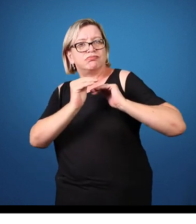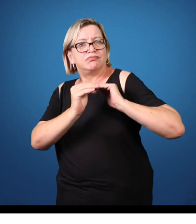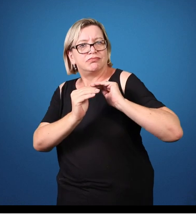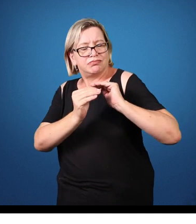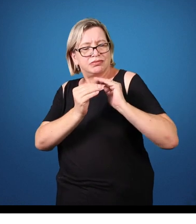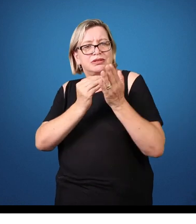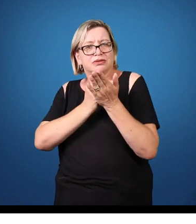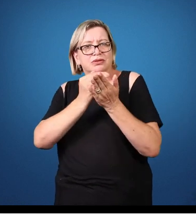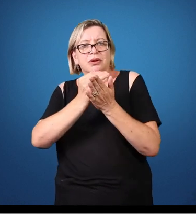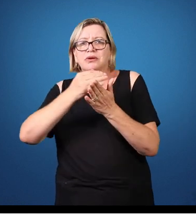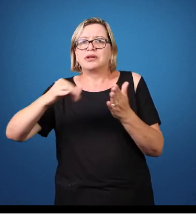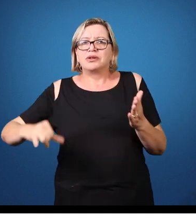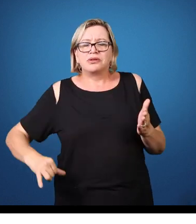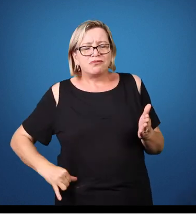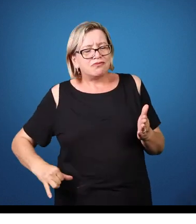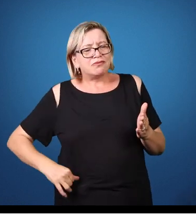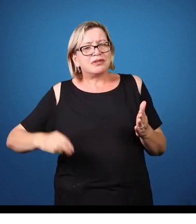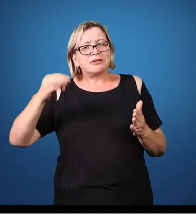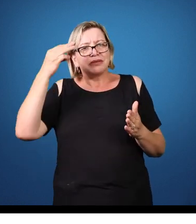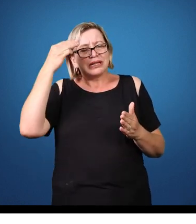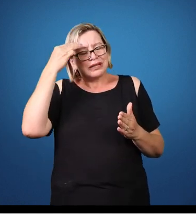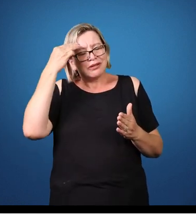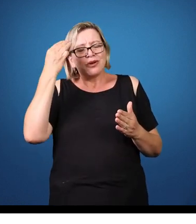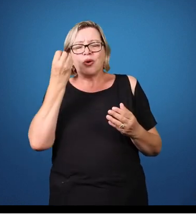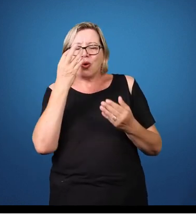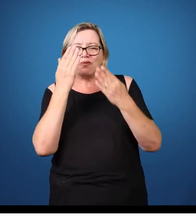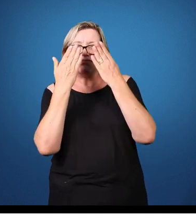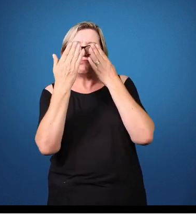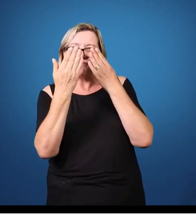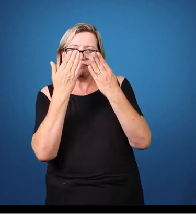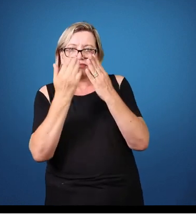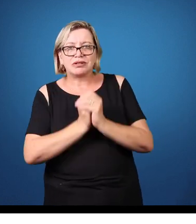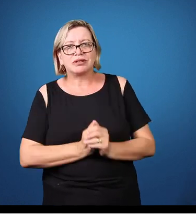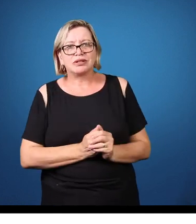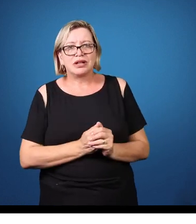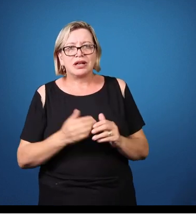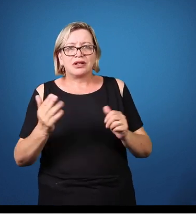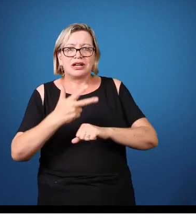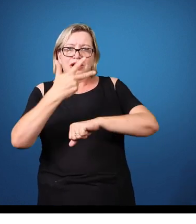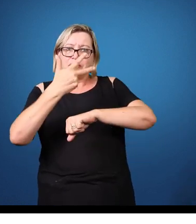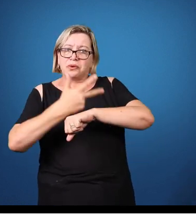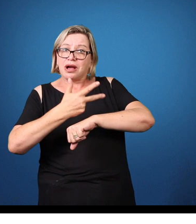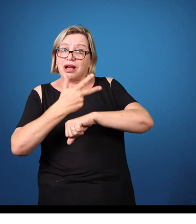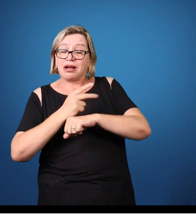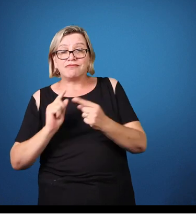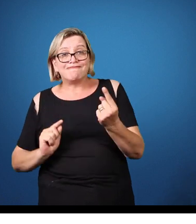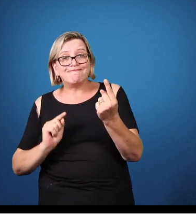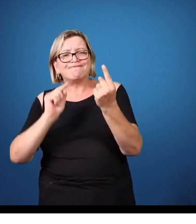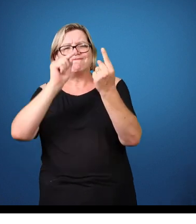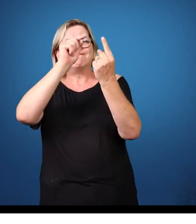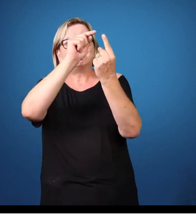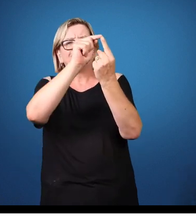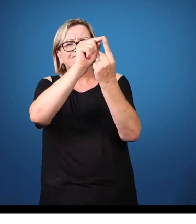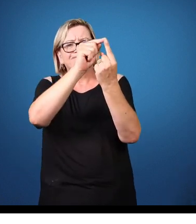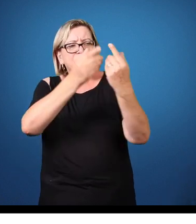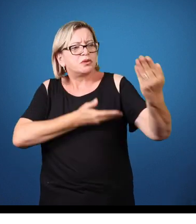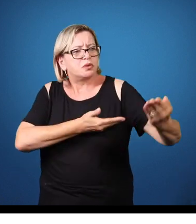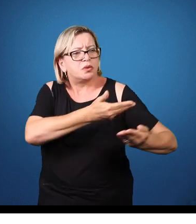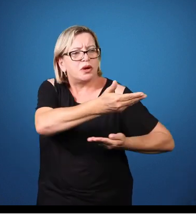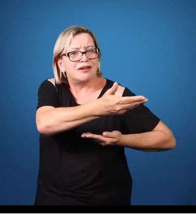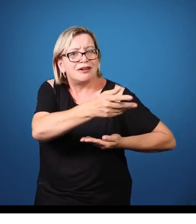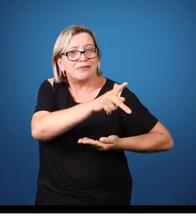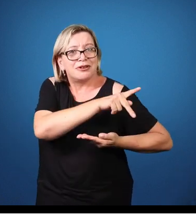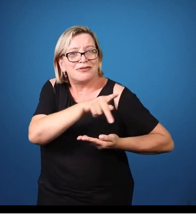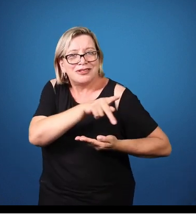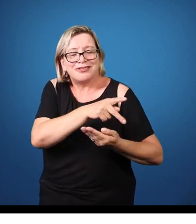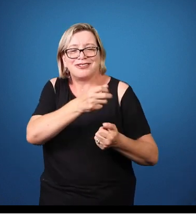Essa websérie, ela é muito focada na relação professor-aluno. Tanto o professor que está dentro do ensino superior, caso da Unicentro, caso da Guaracá, de outras